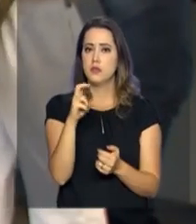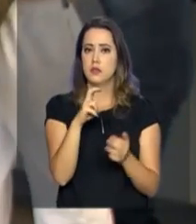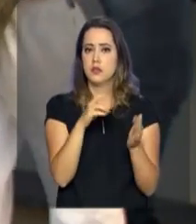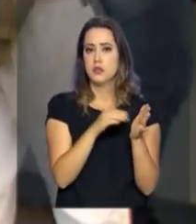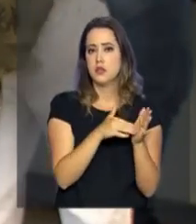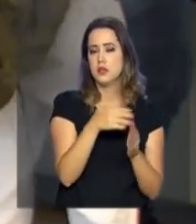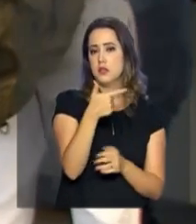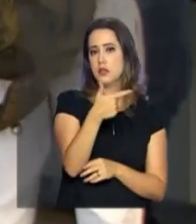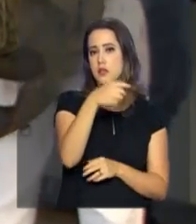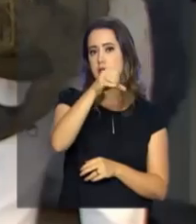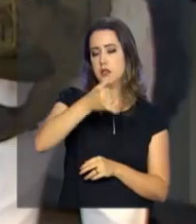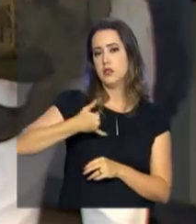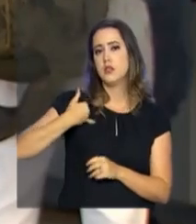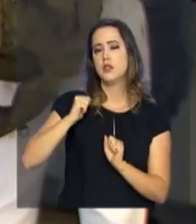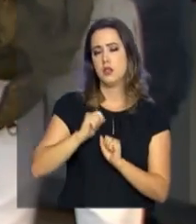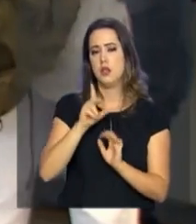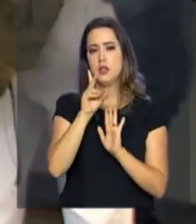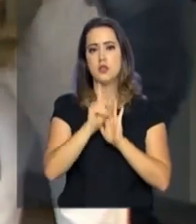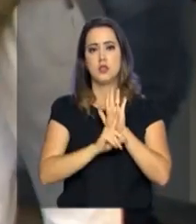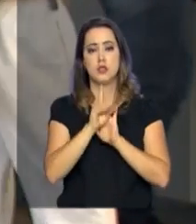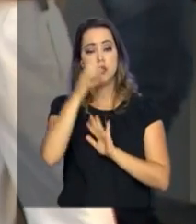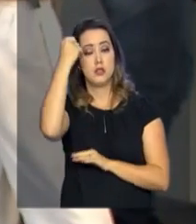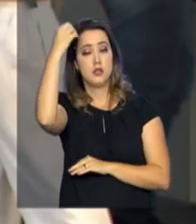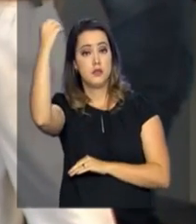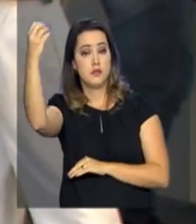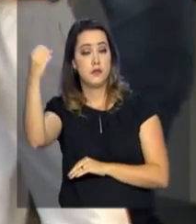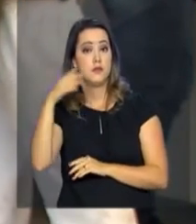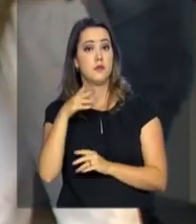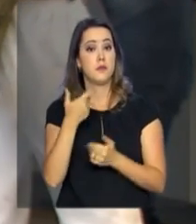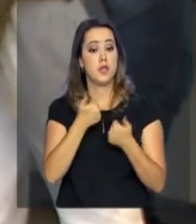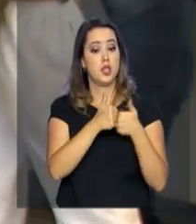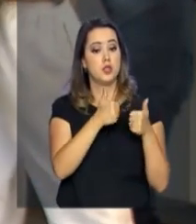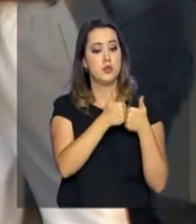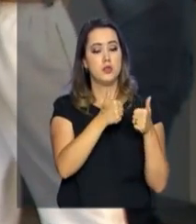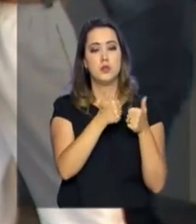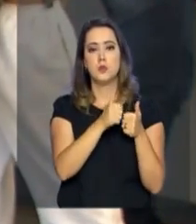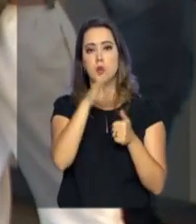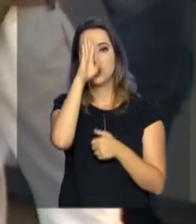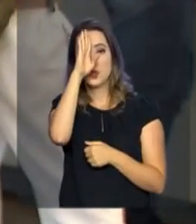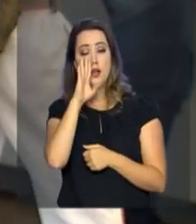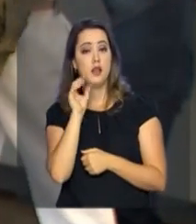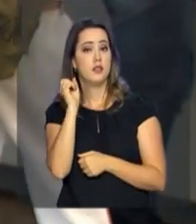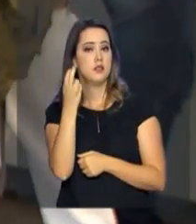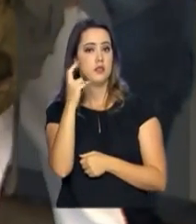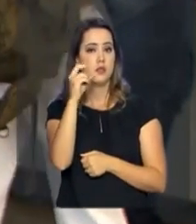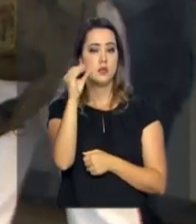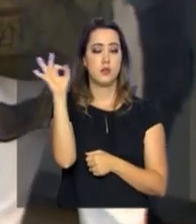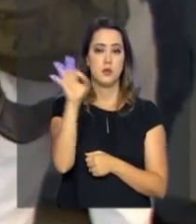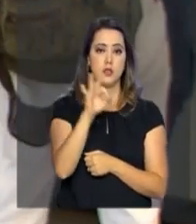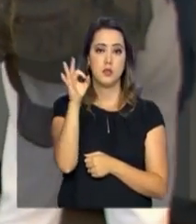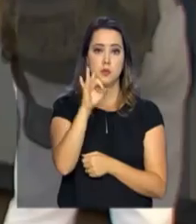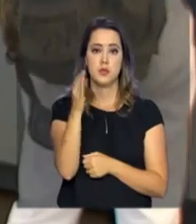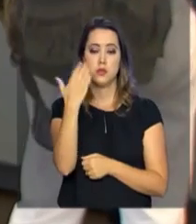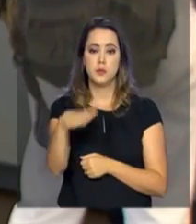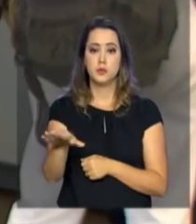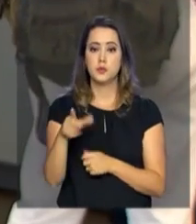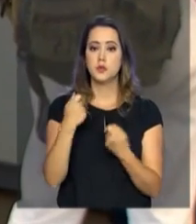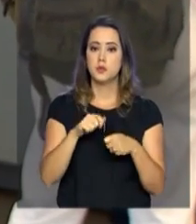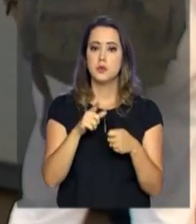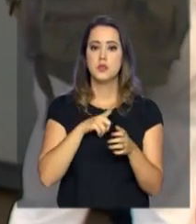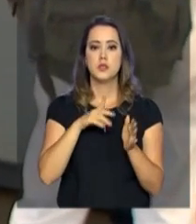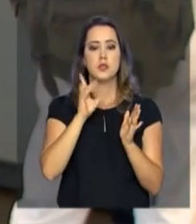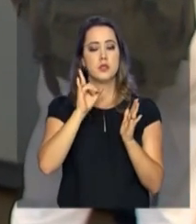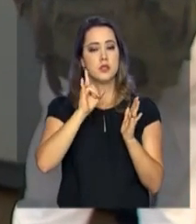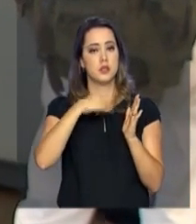29 anos têm direito a viagens de ônibus interestaduais gratuitas ou com 50% de desconto. Para isso é preciso ter a